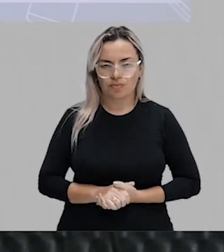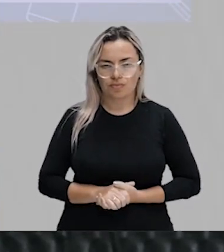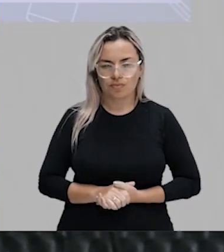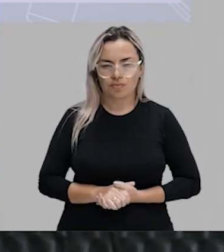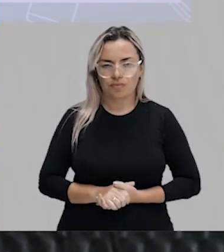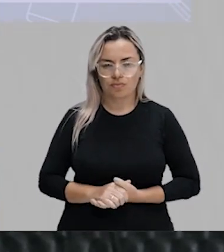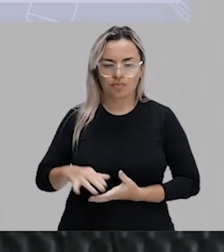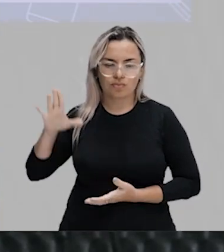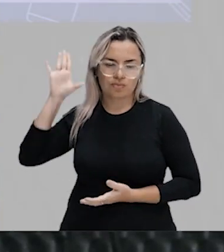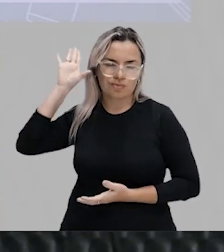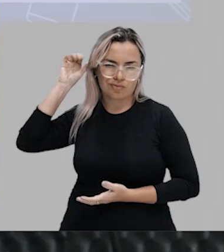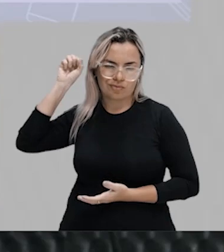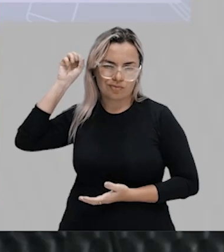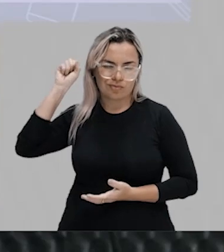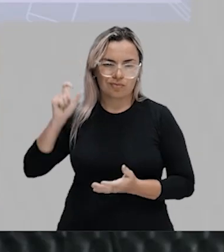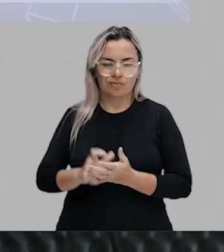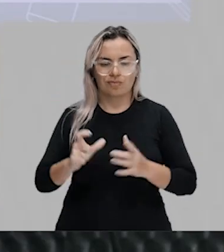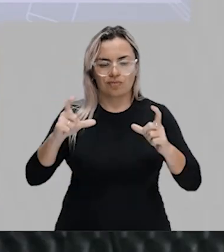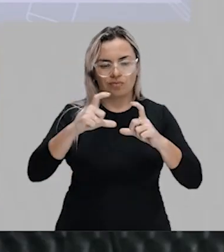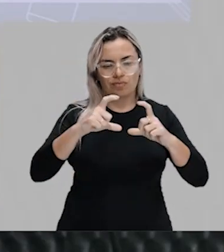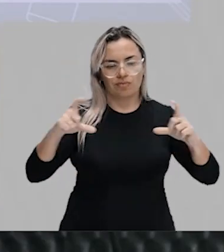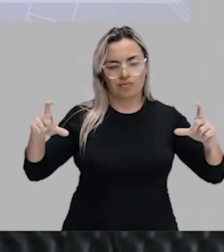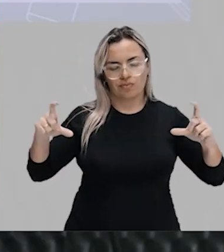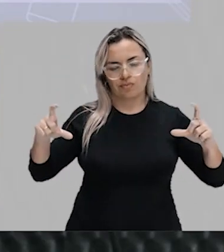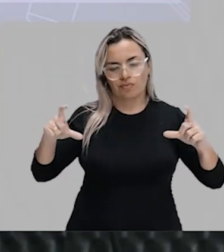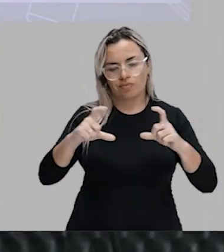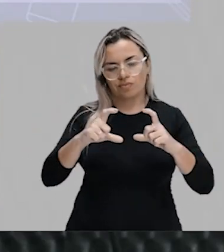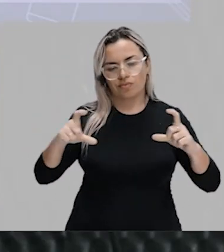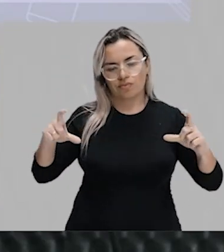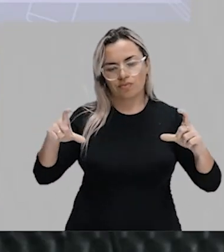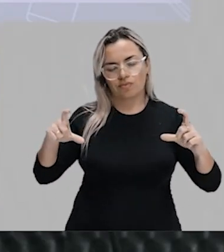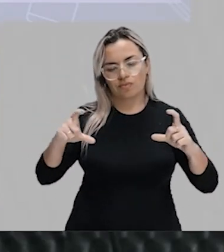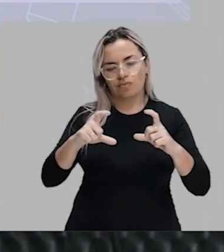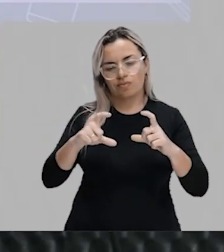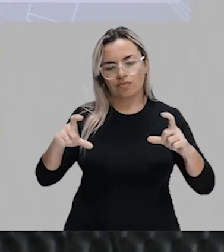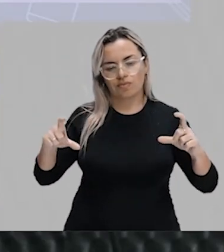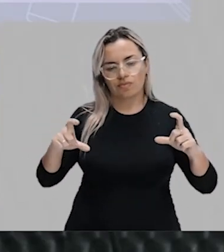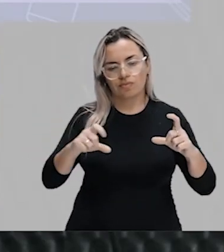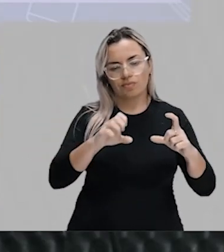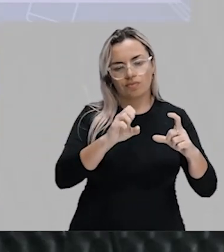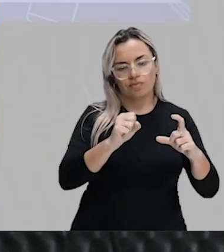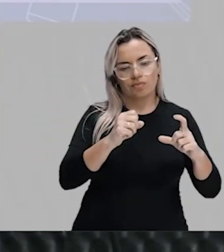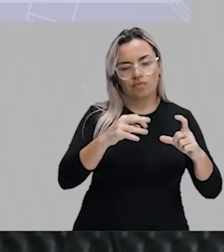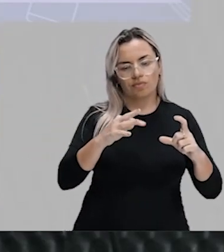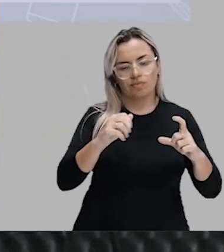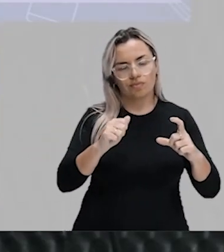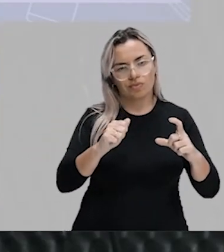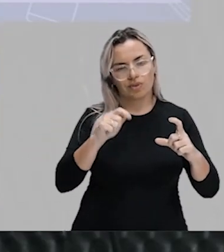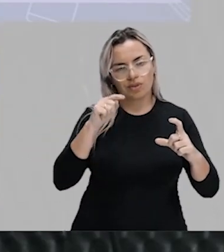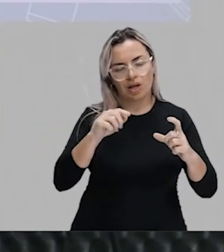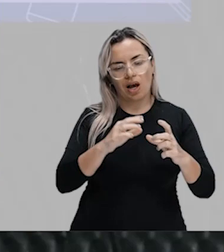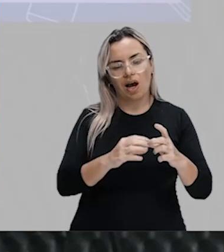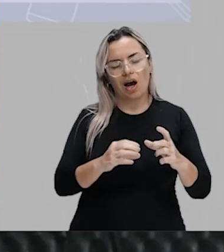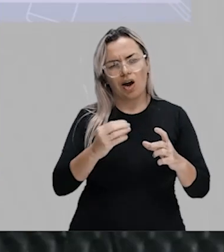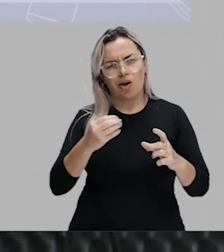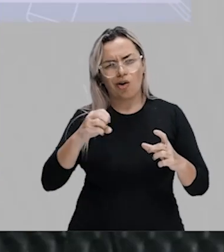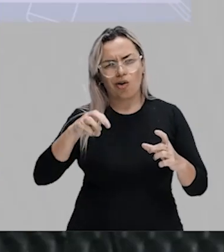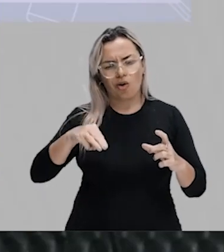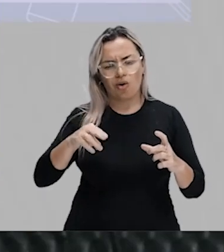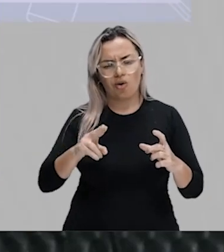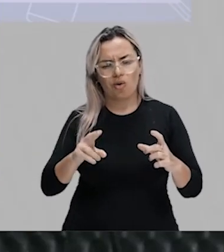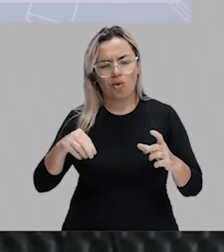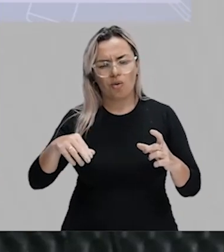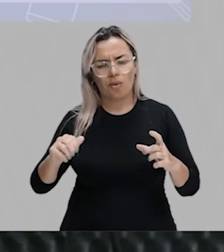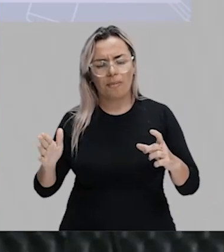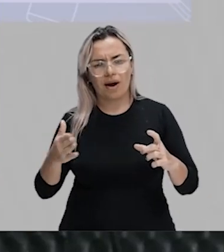Quando a gente escuta essa expressão, né? Estar como uma cabra. Estar como uma cabra, professora. Isso aí não é estranho, né?